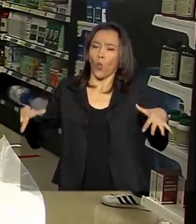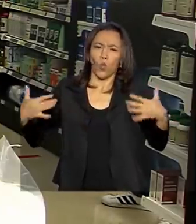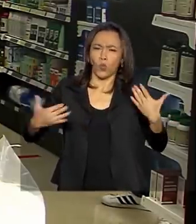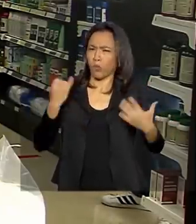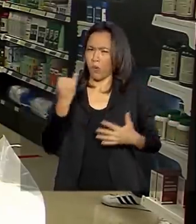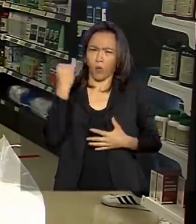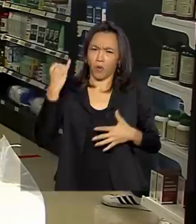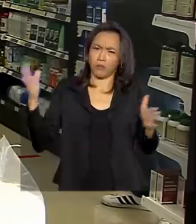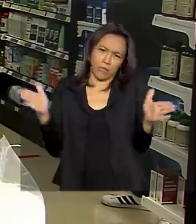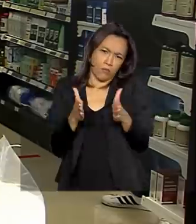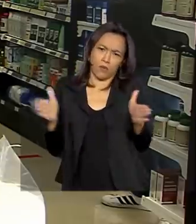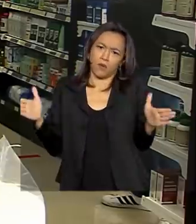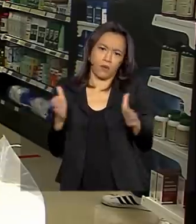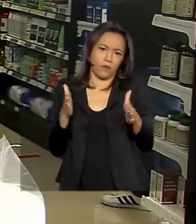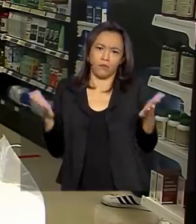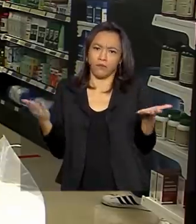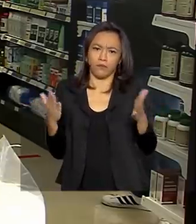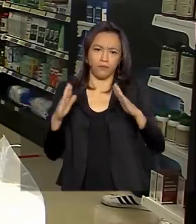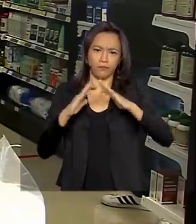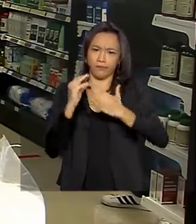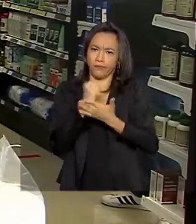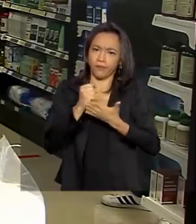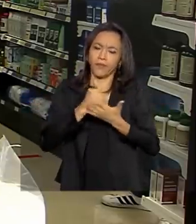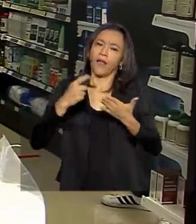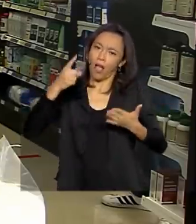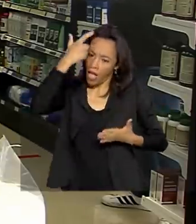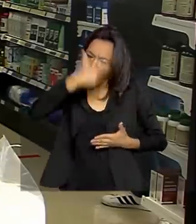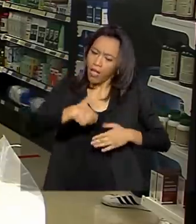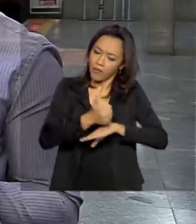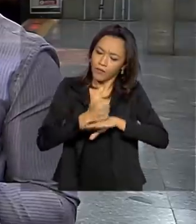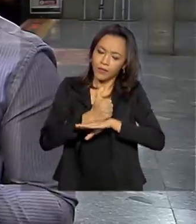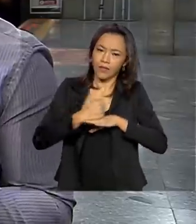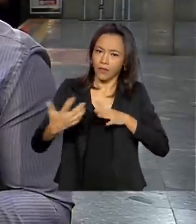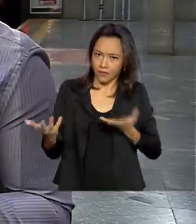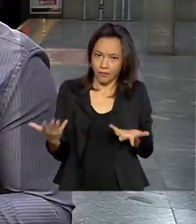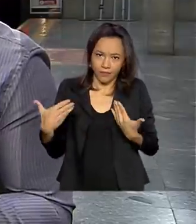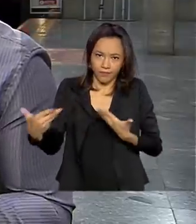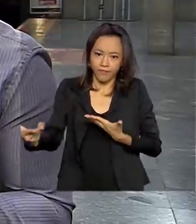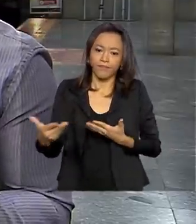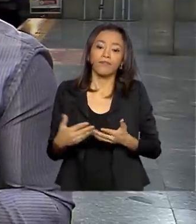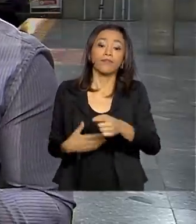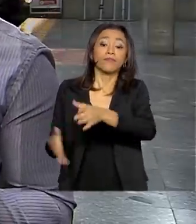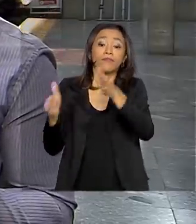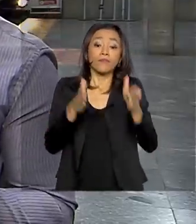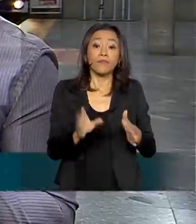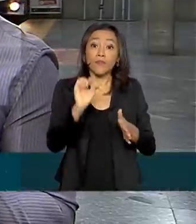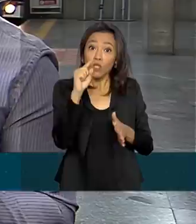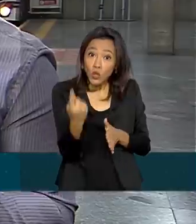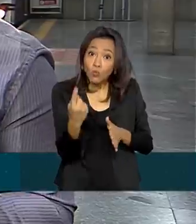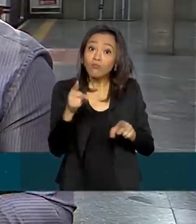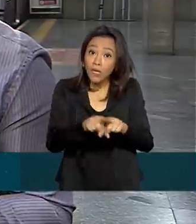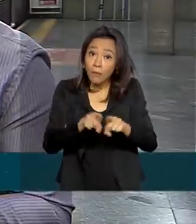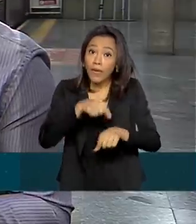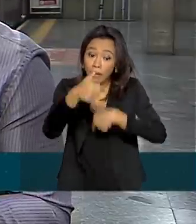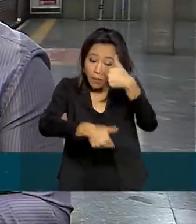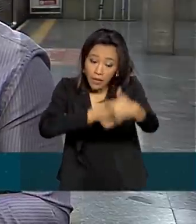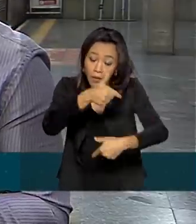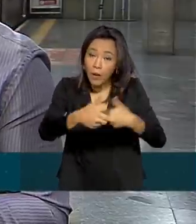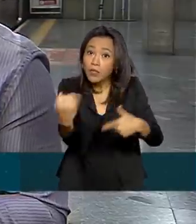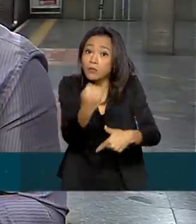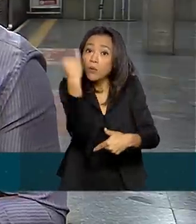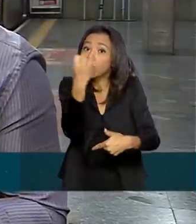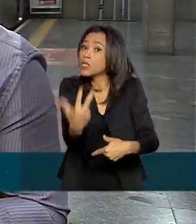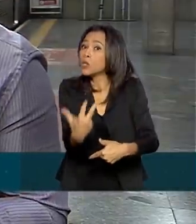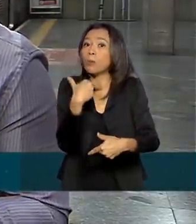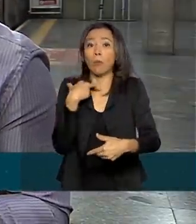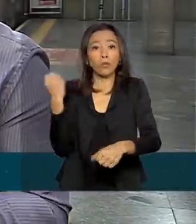importa o tamanho, mas importa o serviço qualificado que é feito por todos. Um dos serviços essenciais que não podem parar, mesmo durante